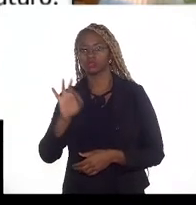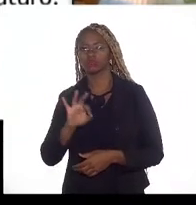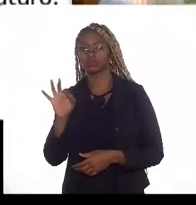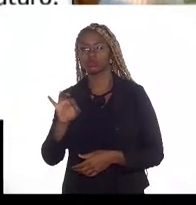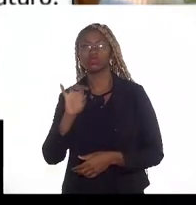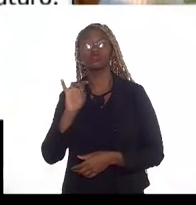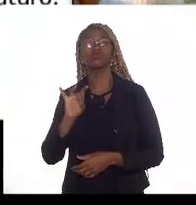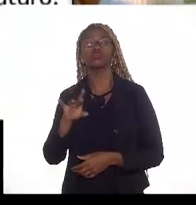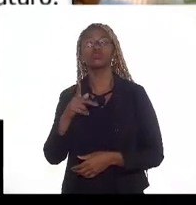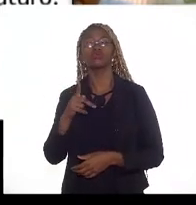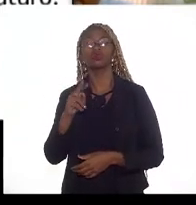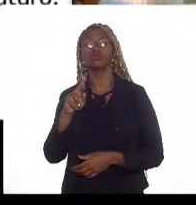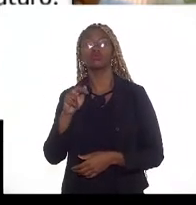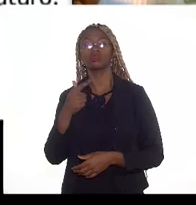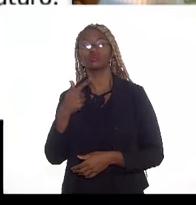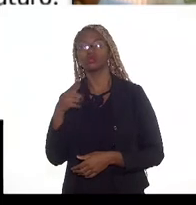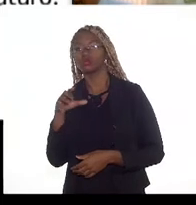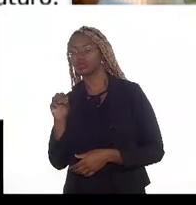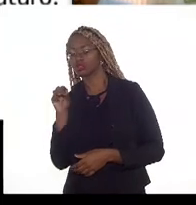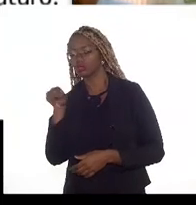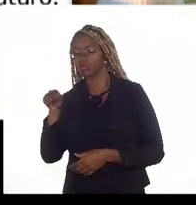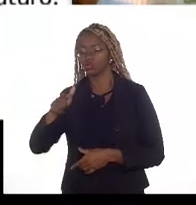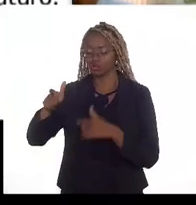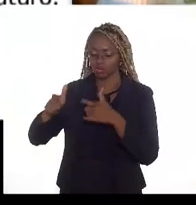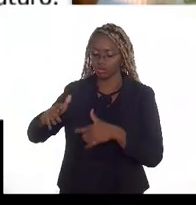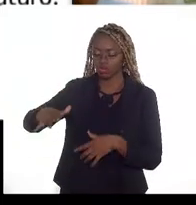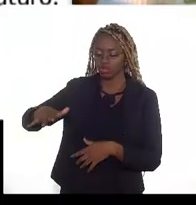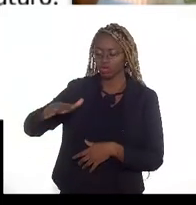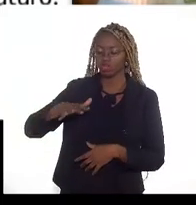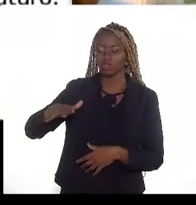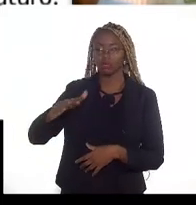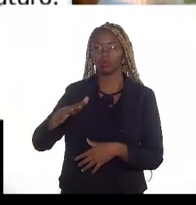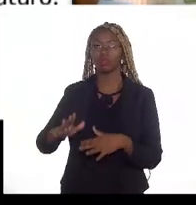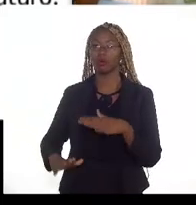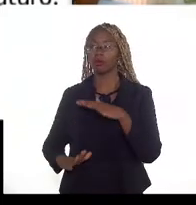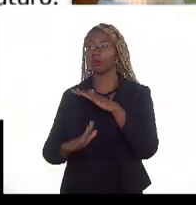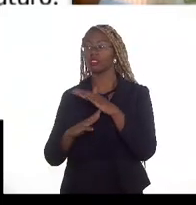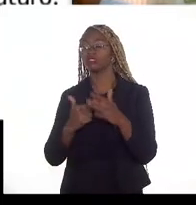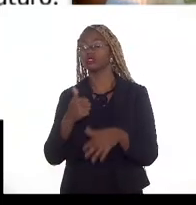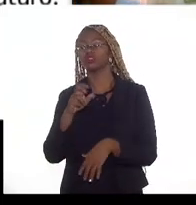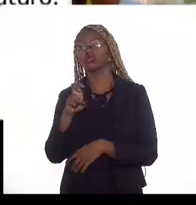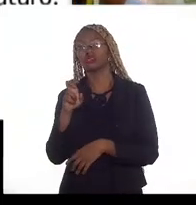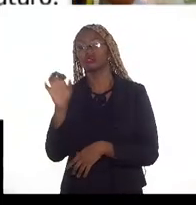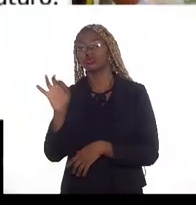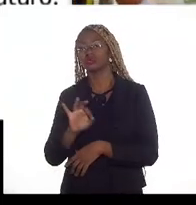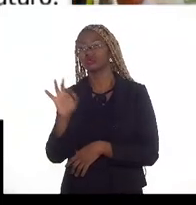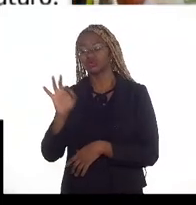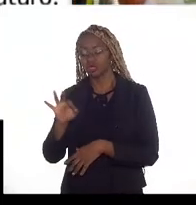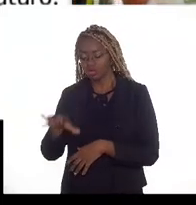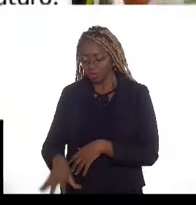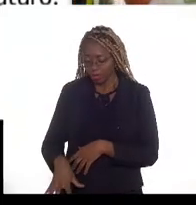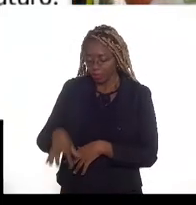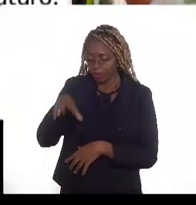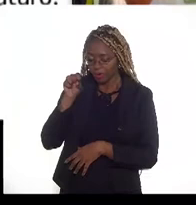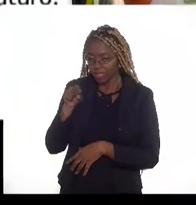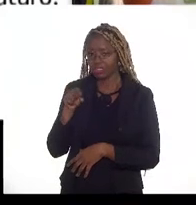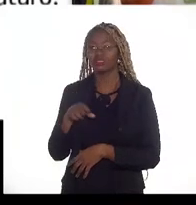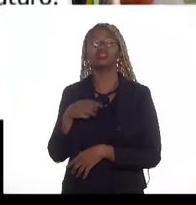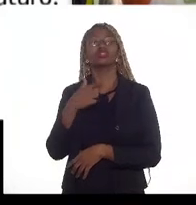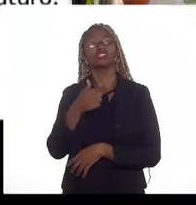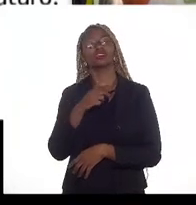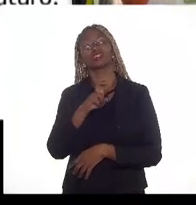só a pressão original do campo, no máximo, 15% é retirado, 85% ficam no